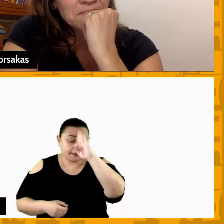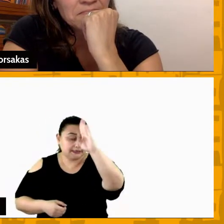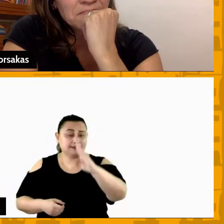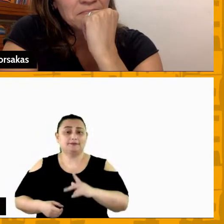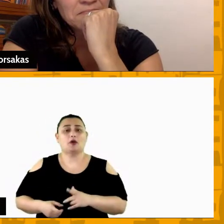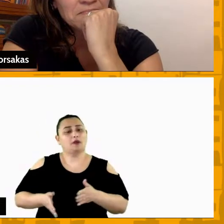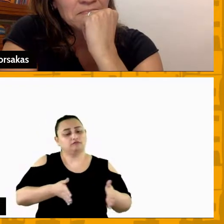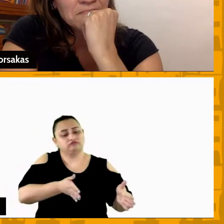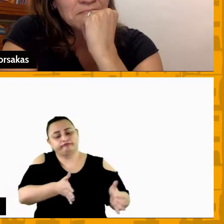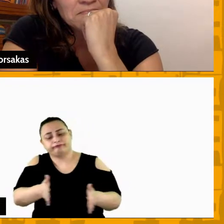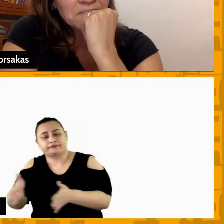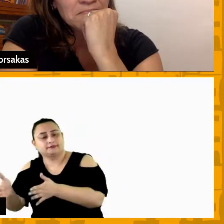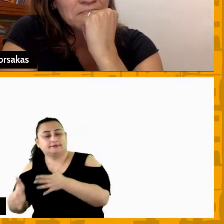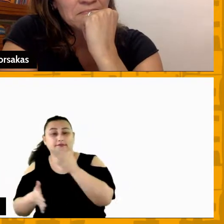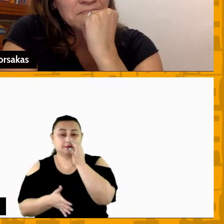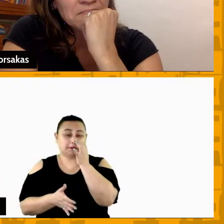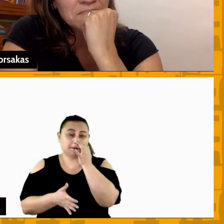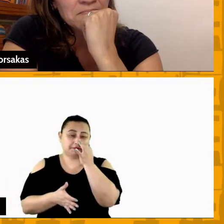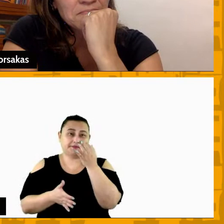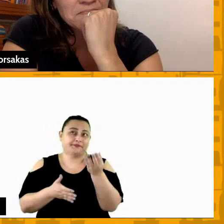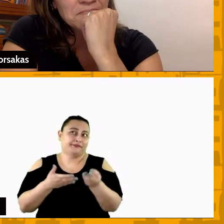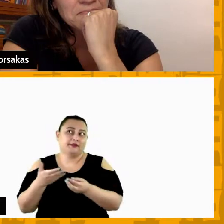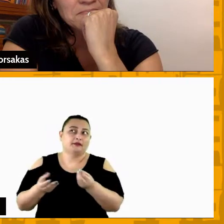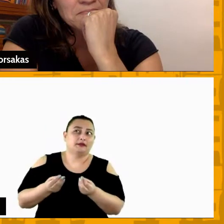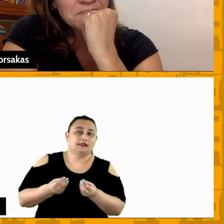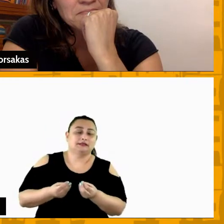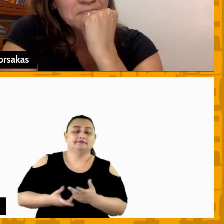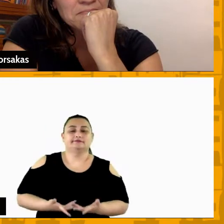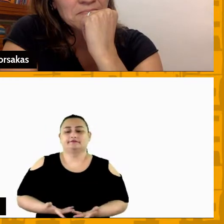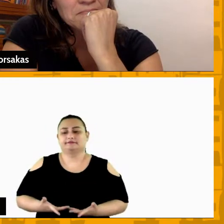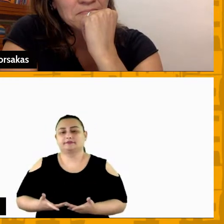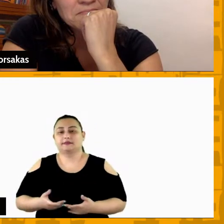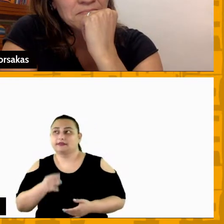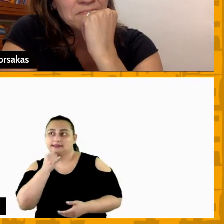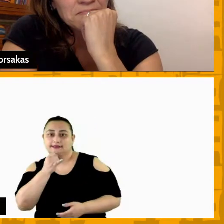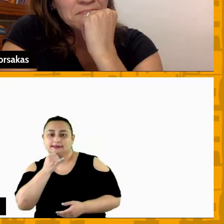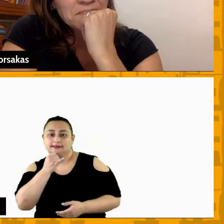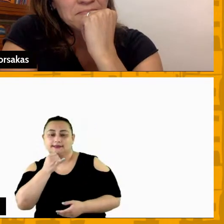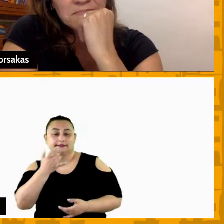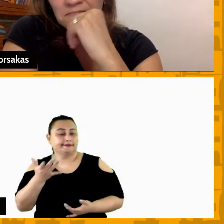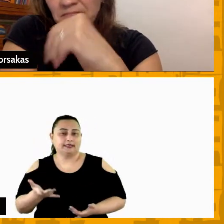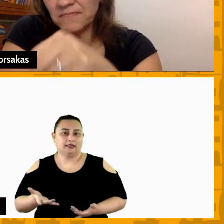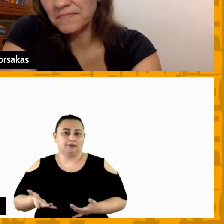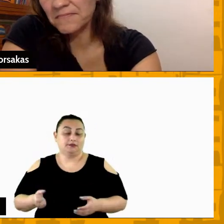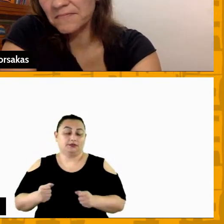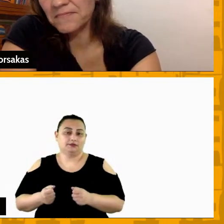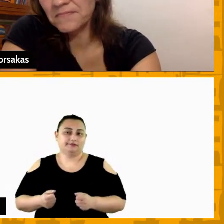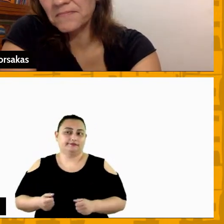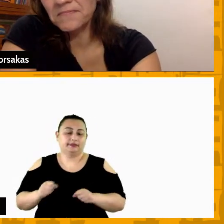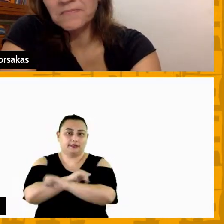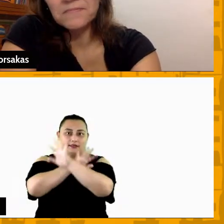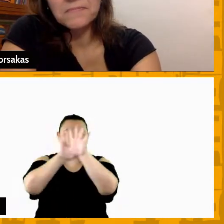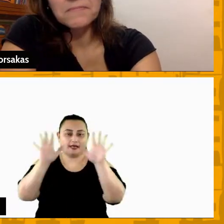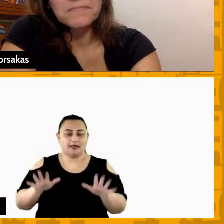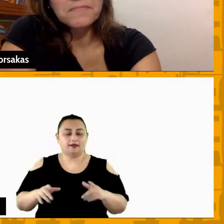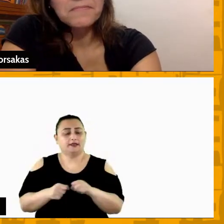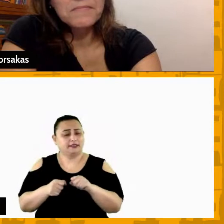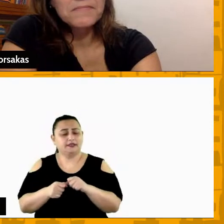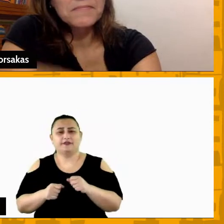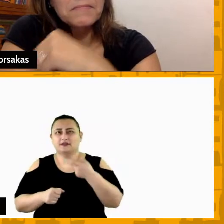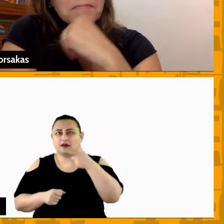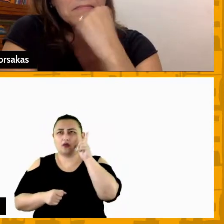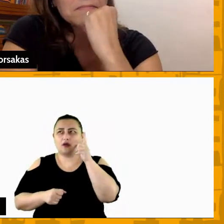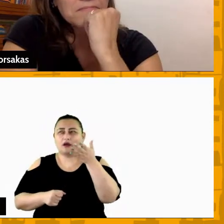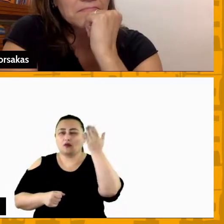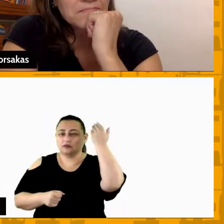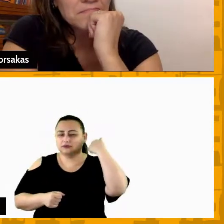às vezes você marca vou dar um exemplo claro que a gente fez aconteceu com a